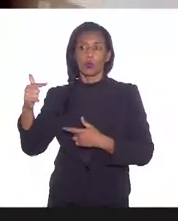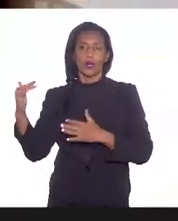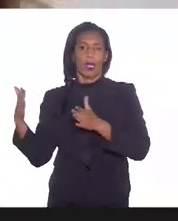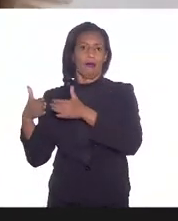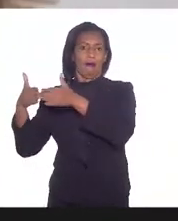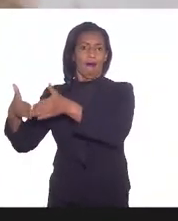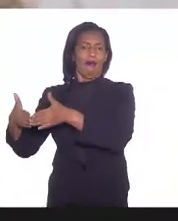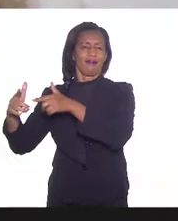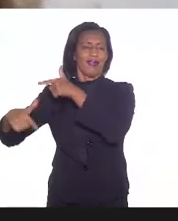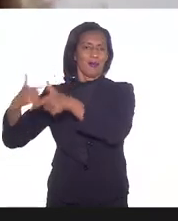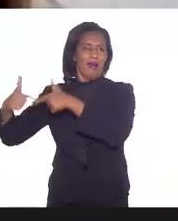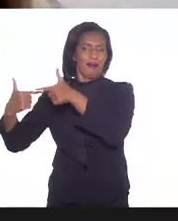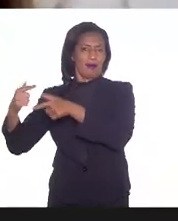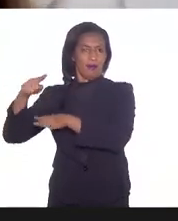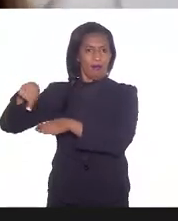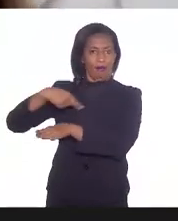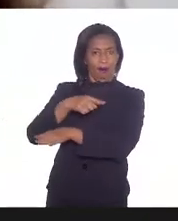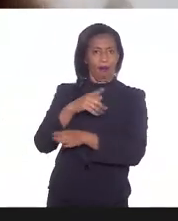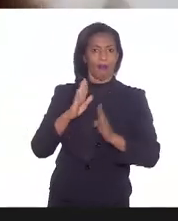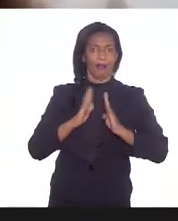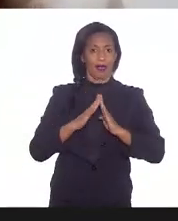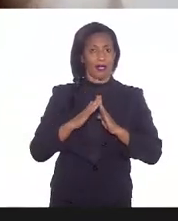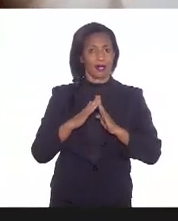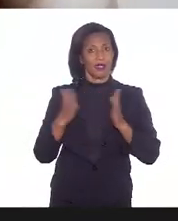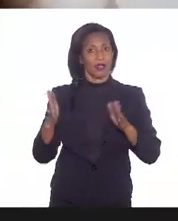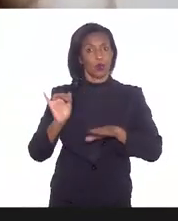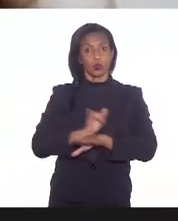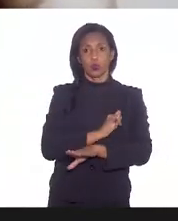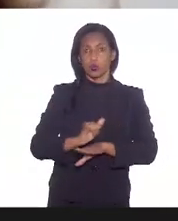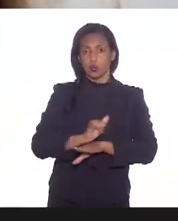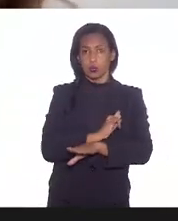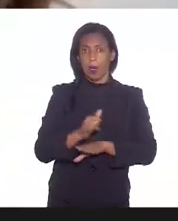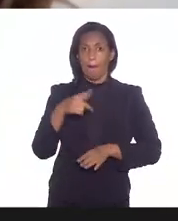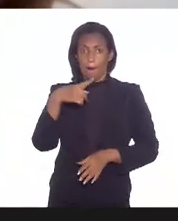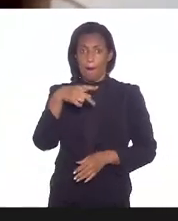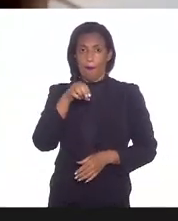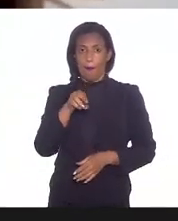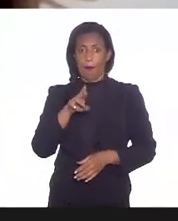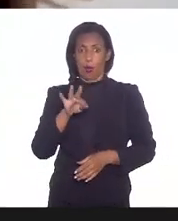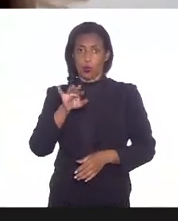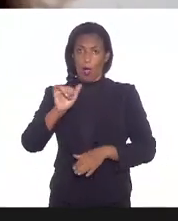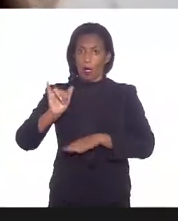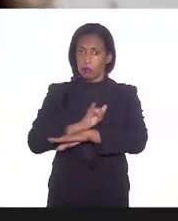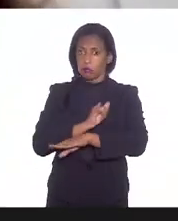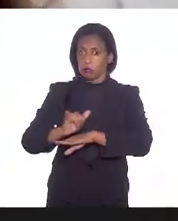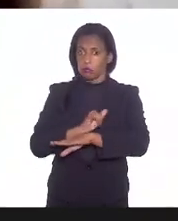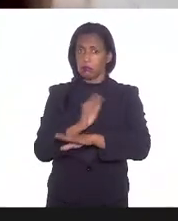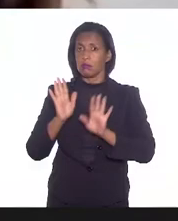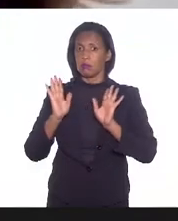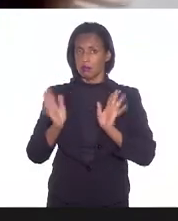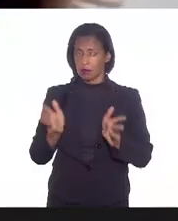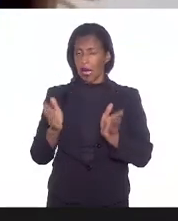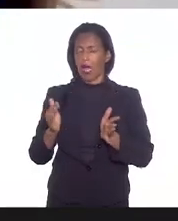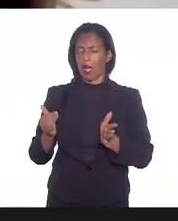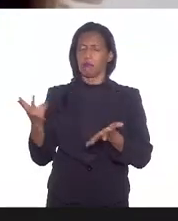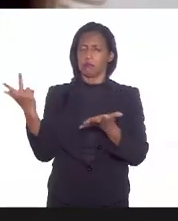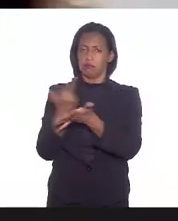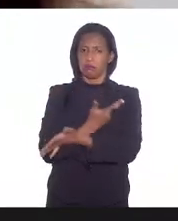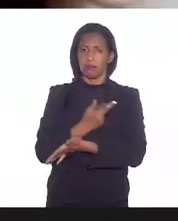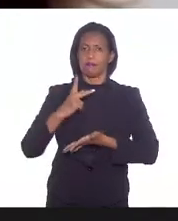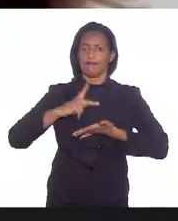Então, a estratégia para a vacinação de portuários tem sido essa e está sendo,